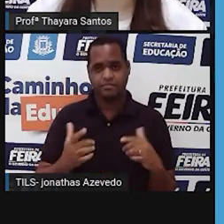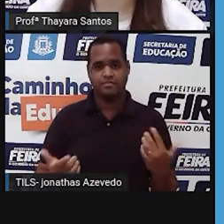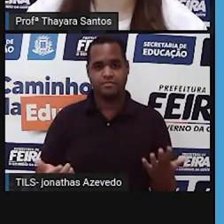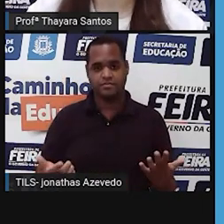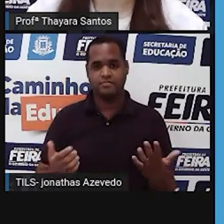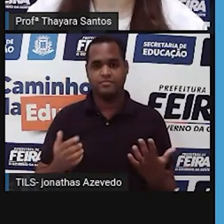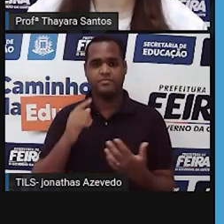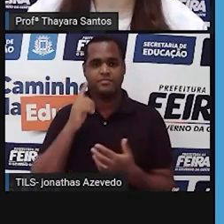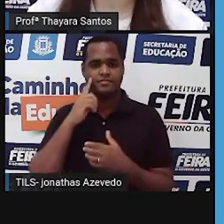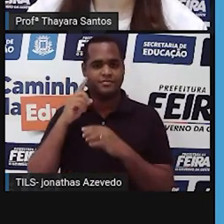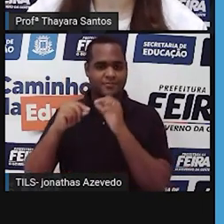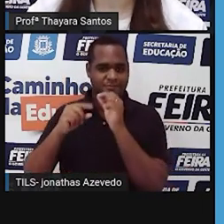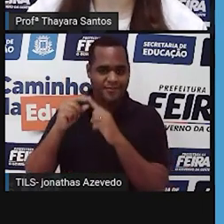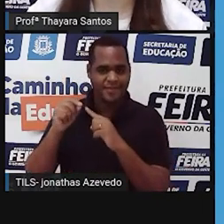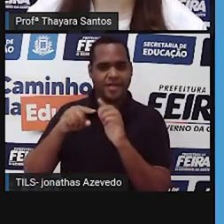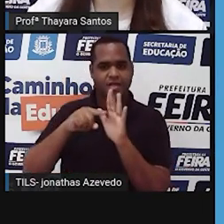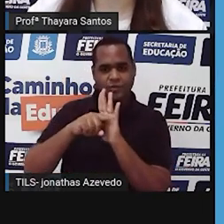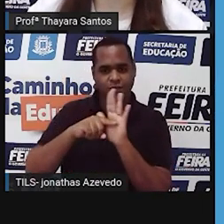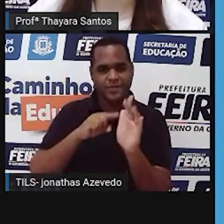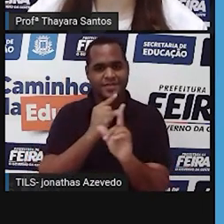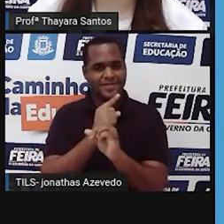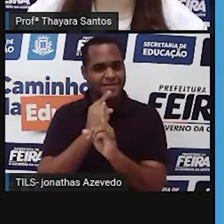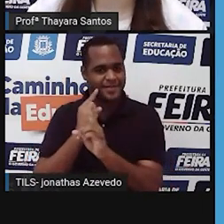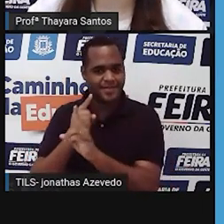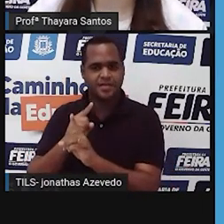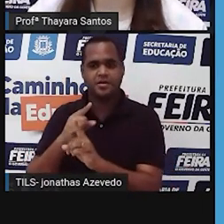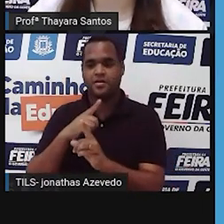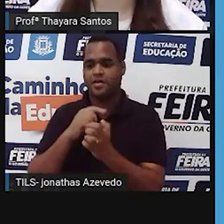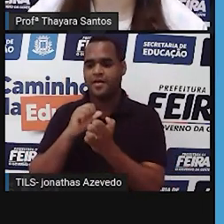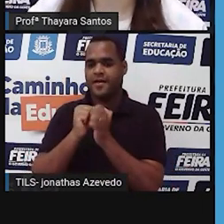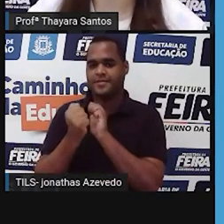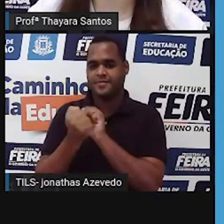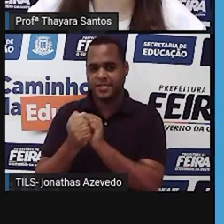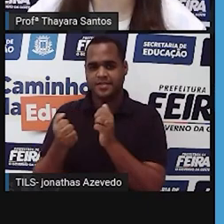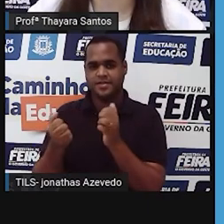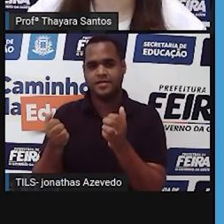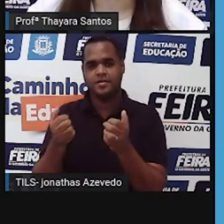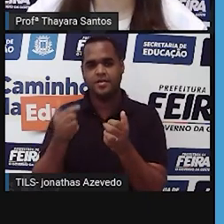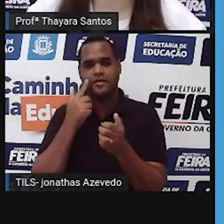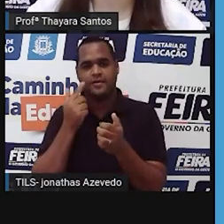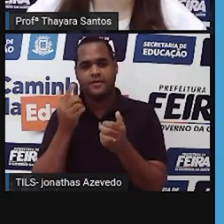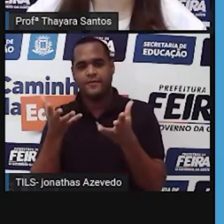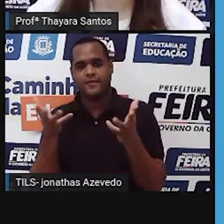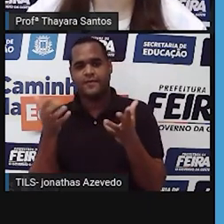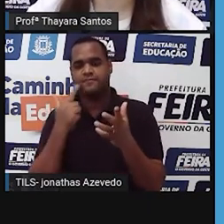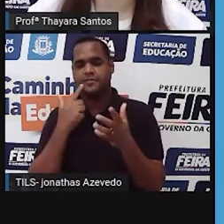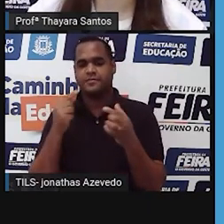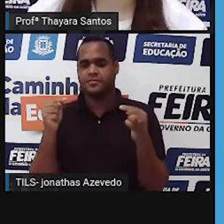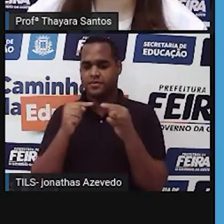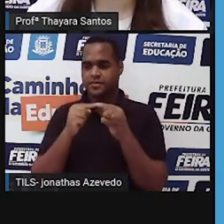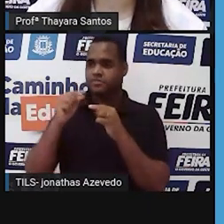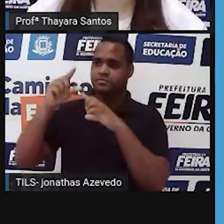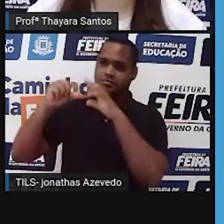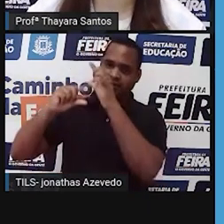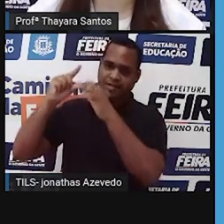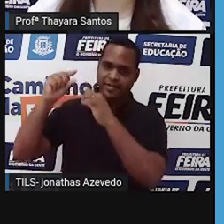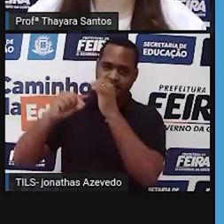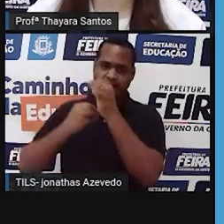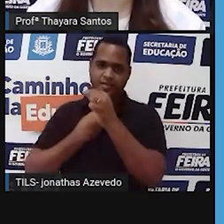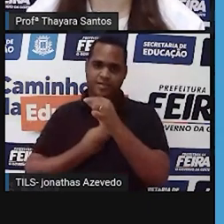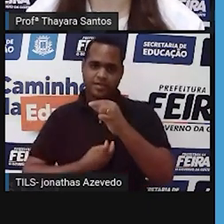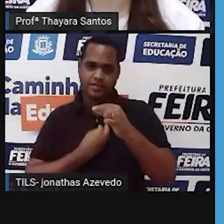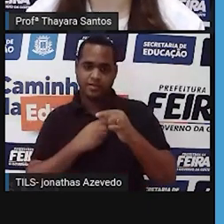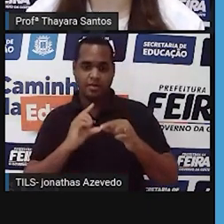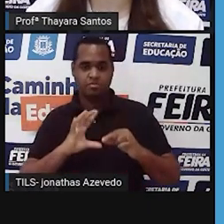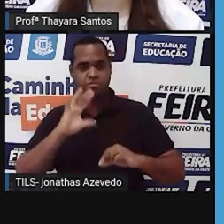doutrina, um estudo, arte ou prática, cujo objetivo é decifrar a influência dos astros no curso dos